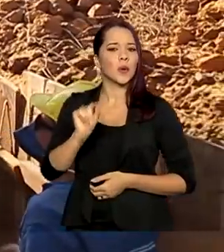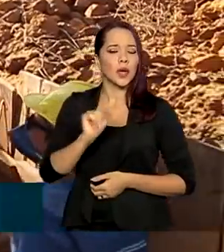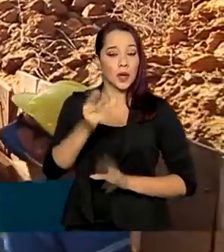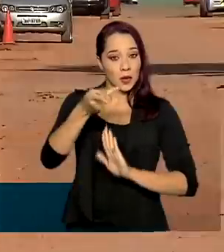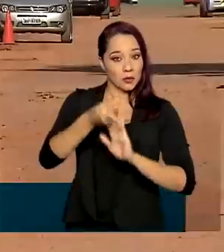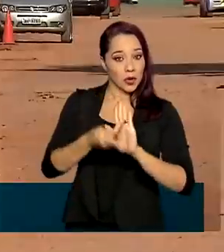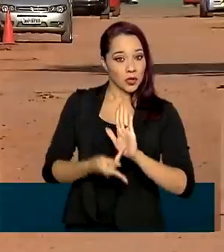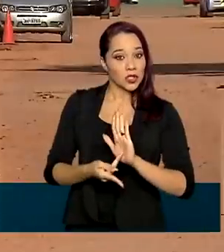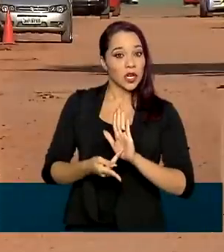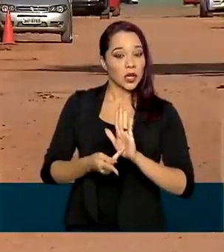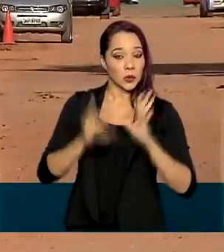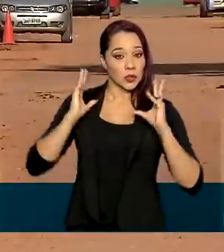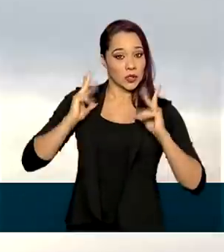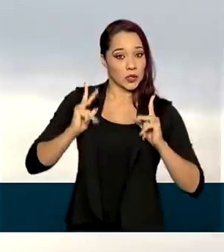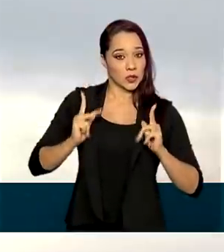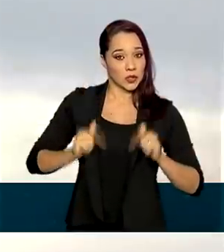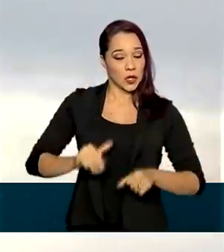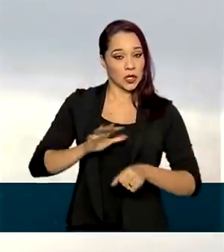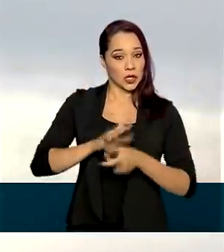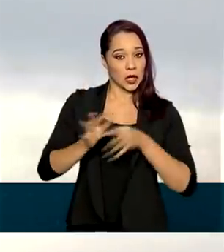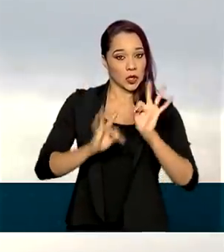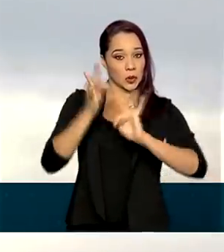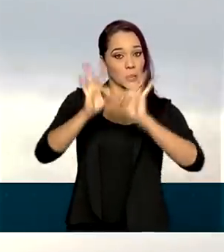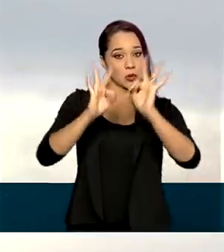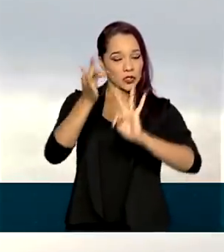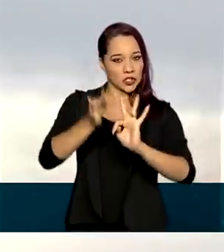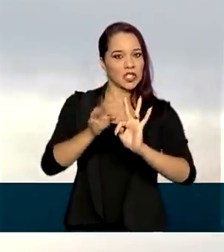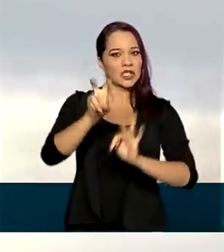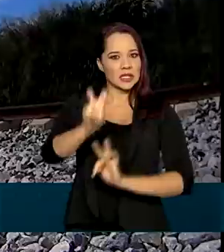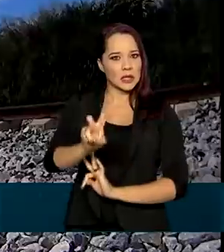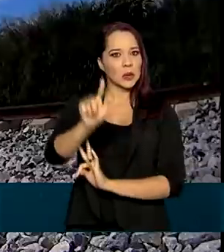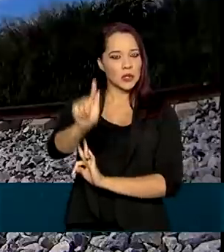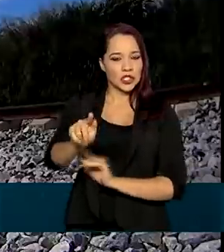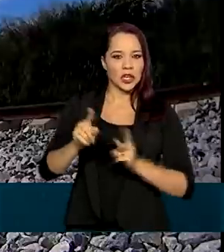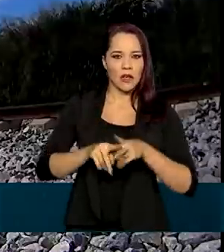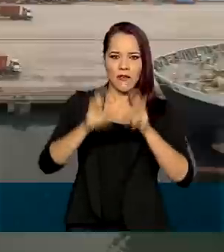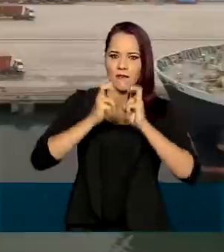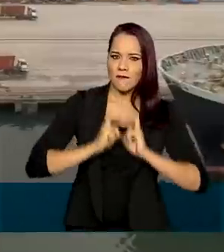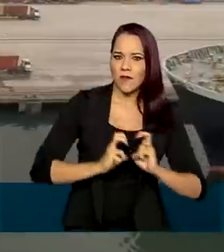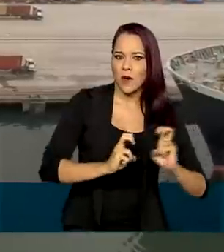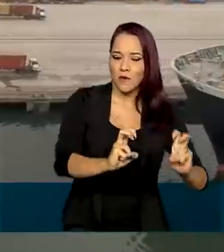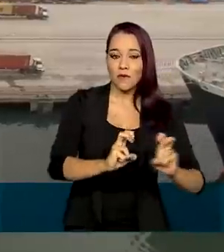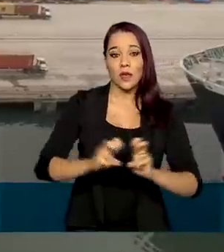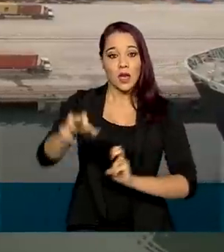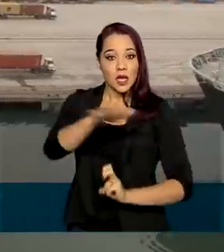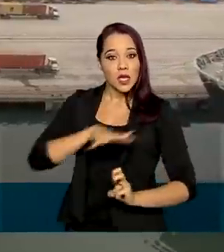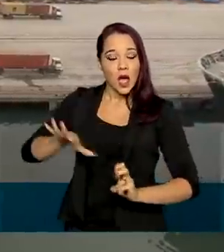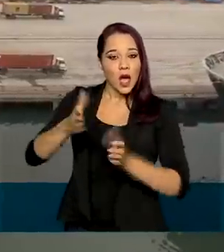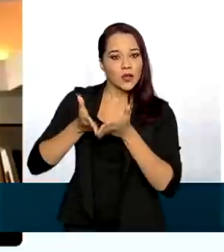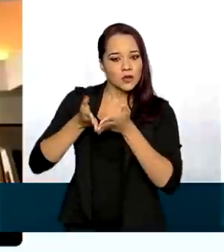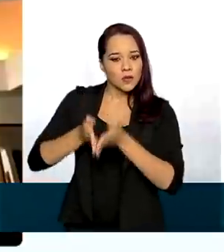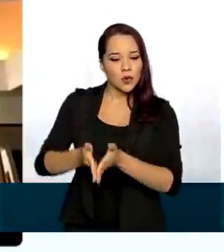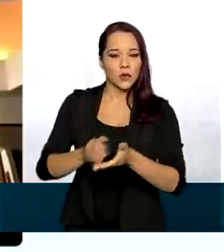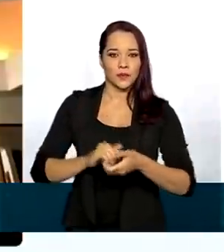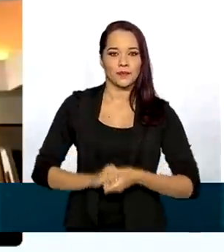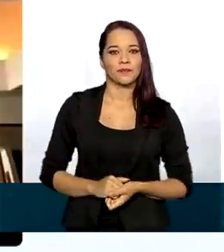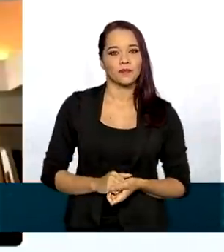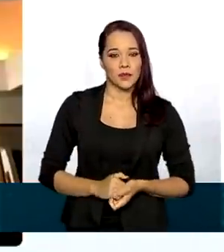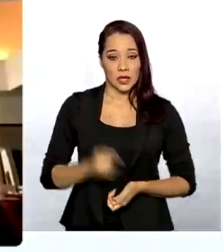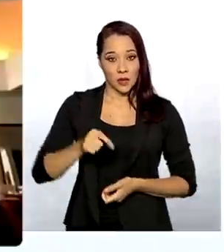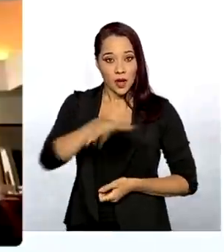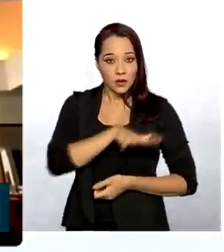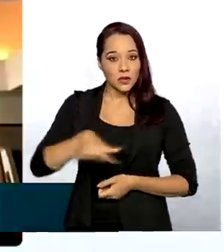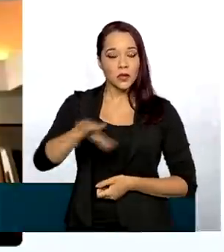projetos de saneamento, tecnologias 5G, ferrovias e o setor portuário. É do setor